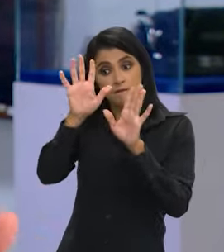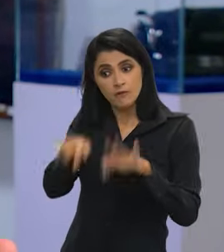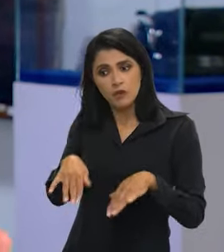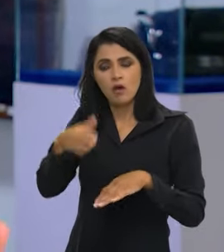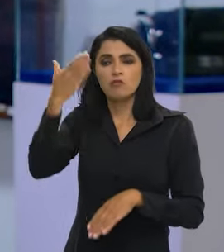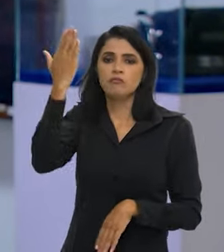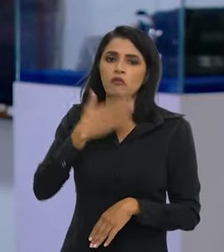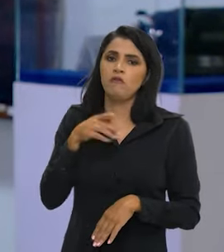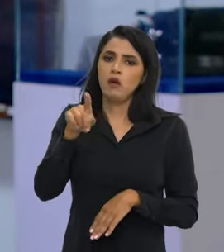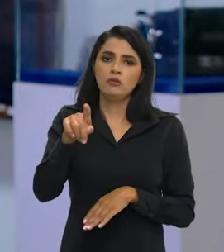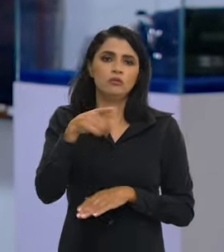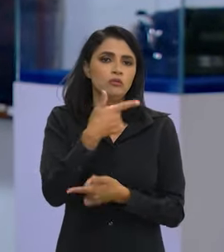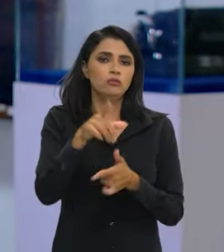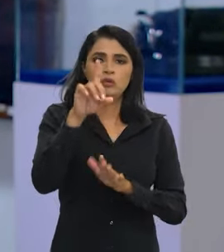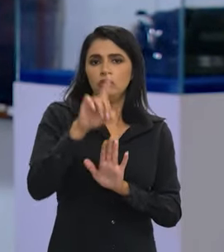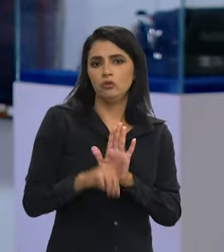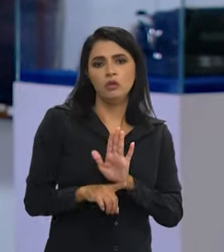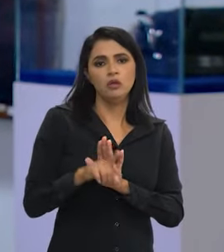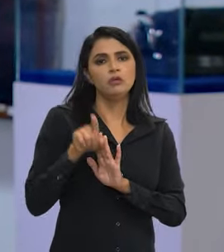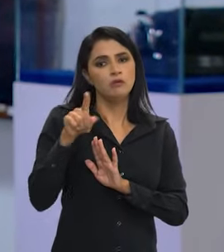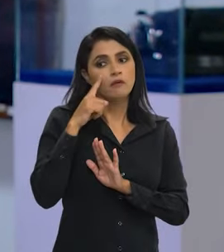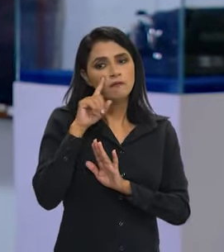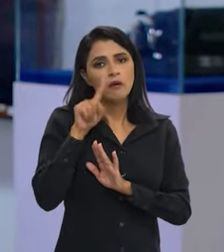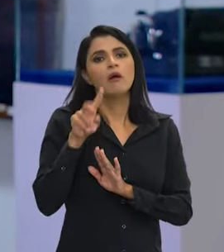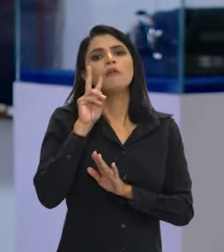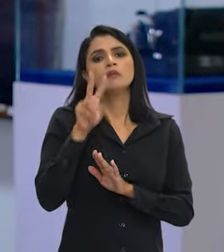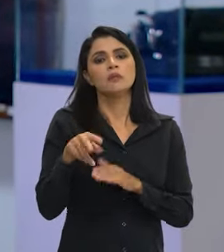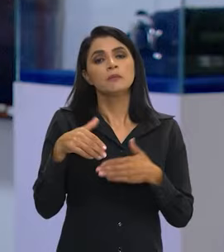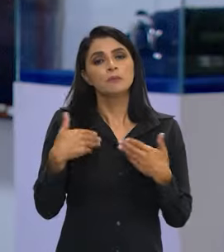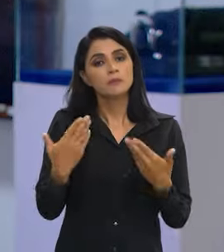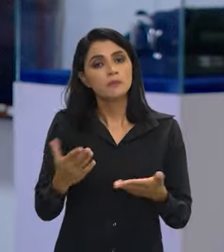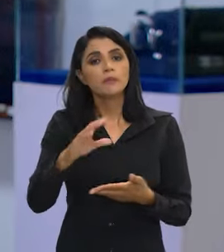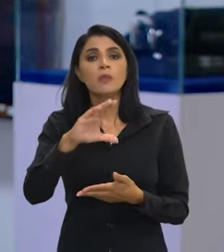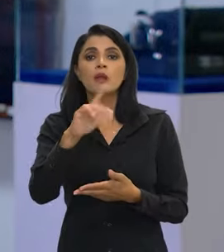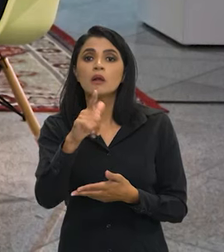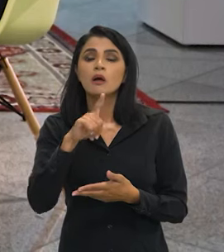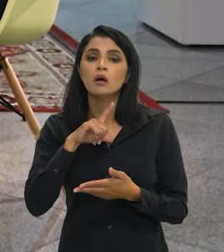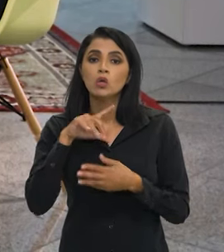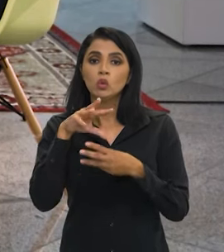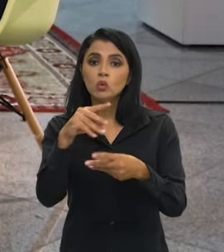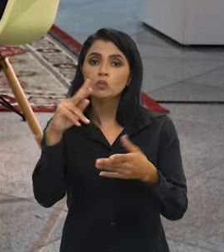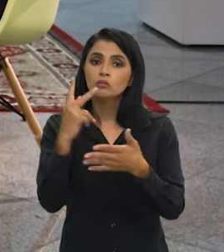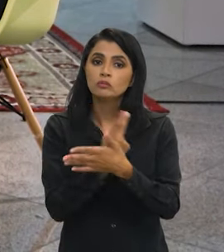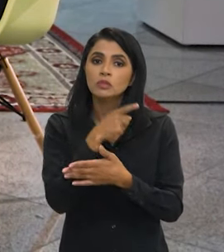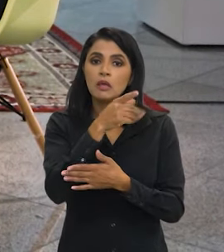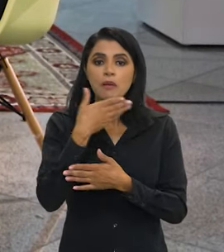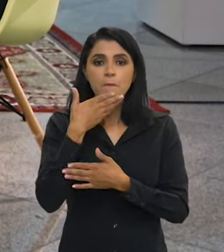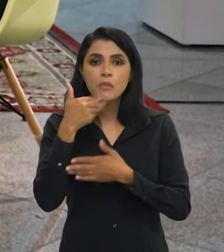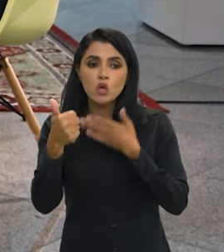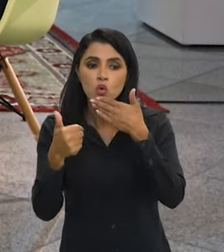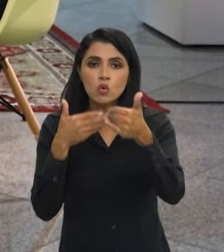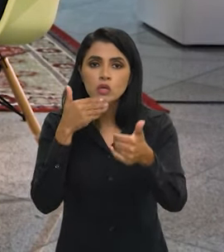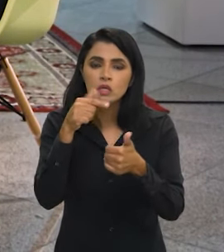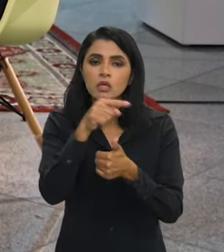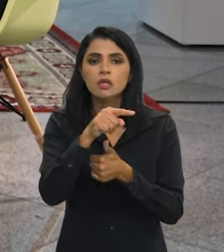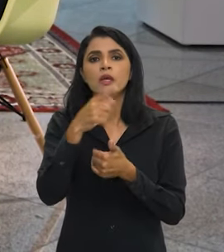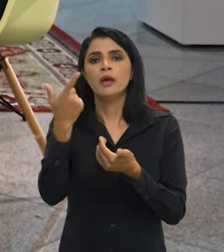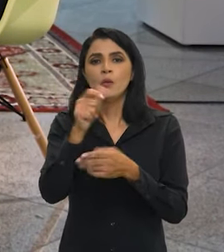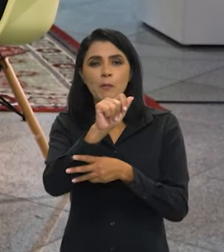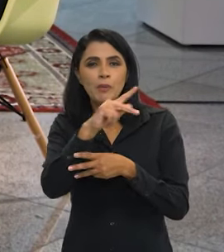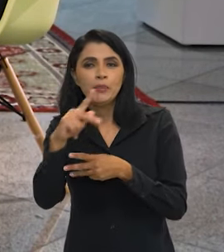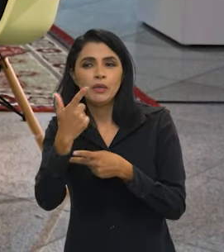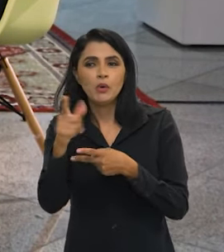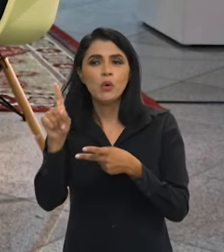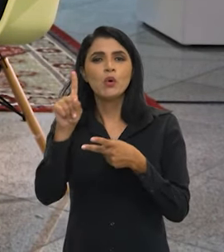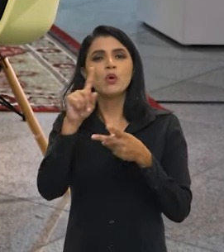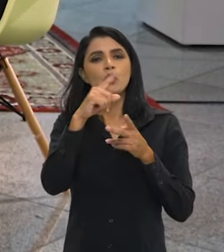comprovado realmente que ele não tem mais direito ao benefício, seja revisado. Óbvio que tudo o que vem acontecendo de melhoria com o ateste